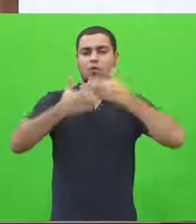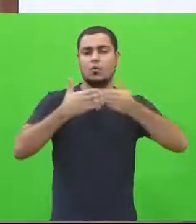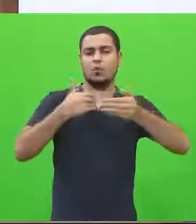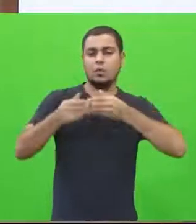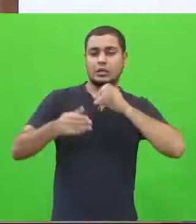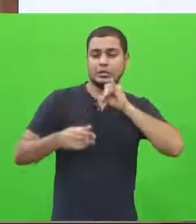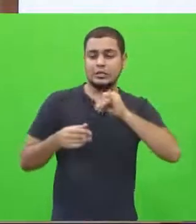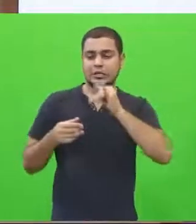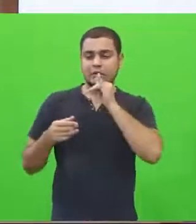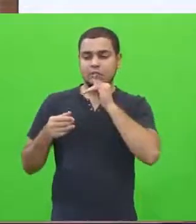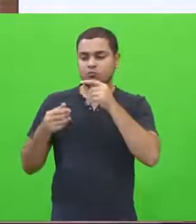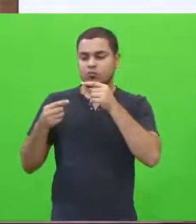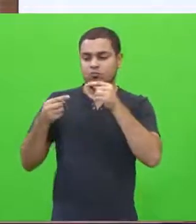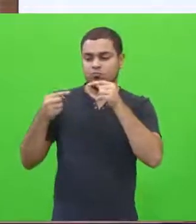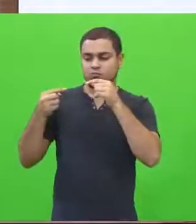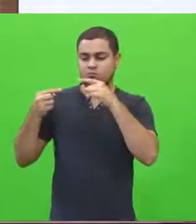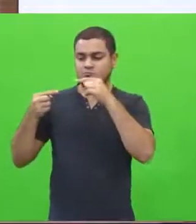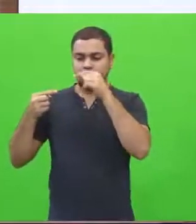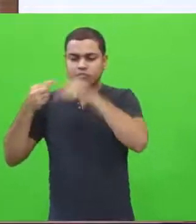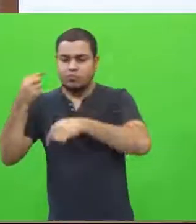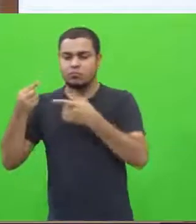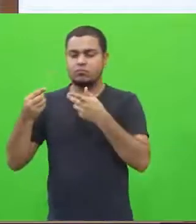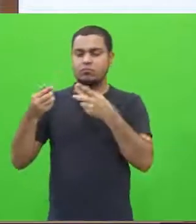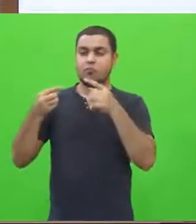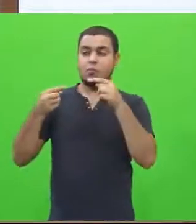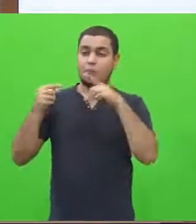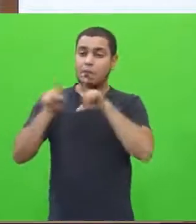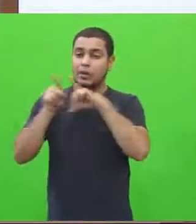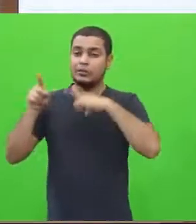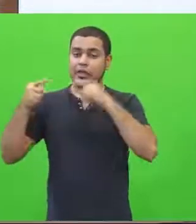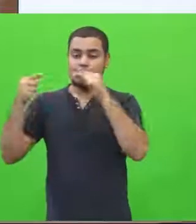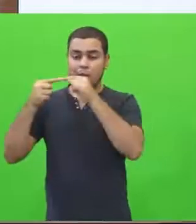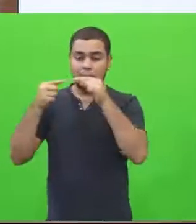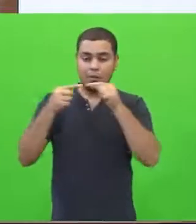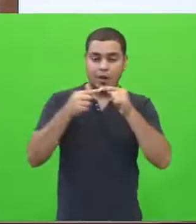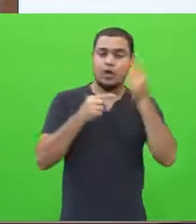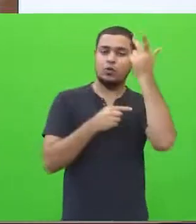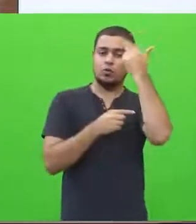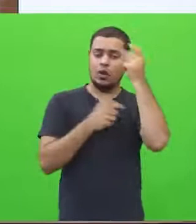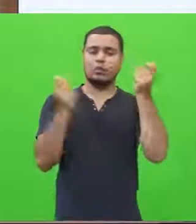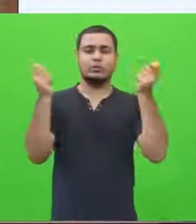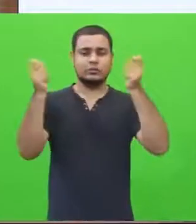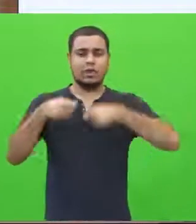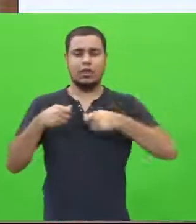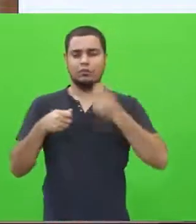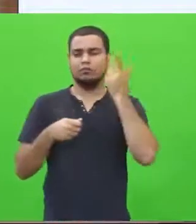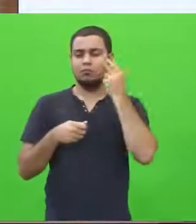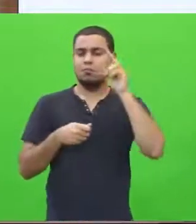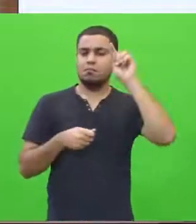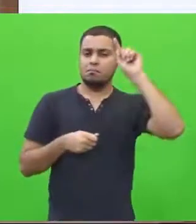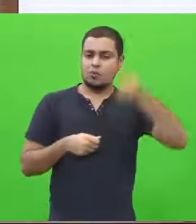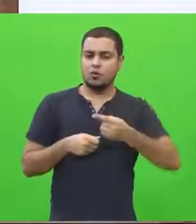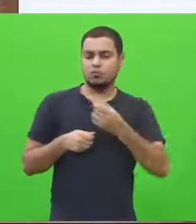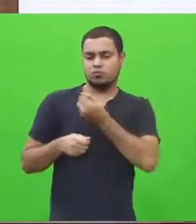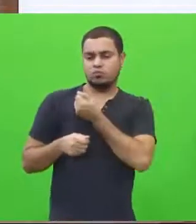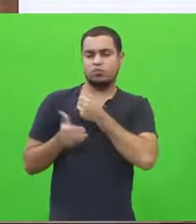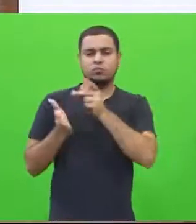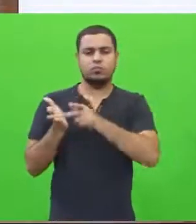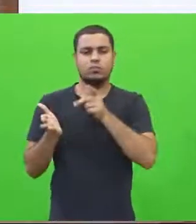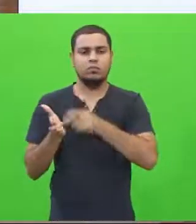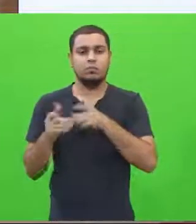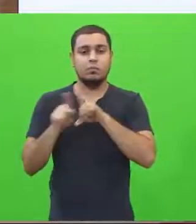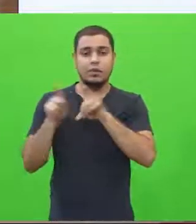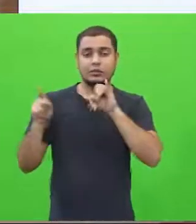afeta, não implica em quaisquer mudanças ou quaisquer interpretações de quem vai ler a sua redação,